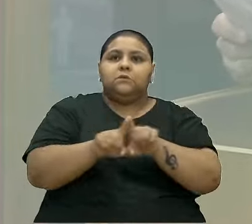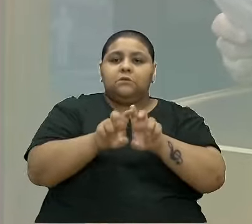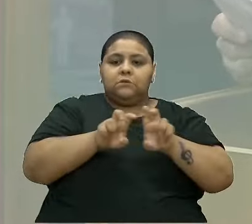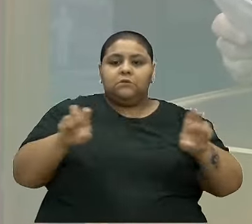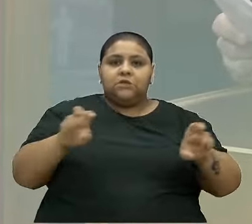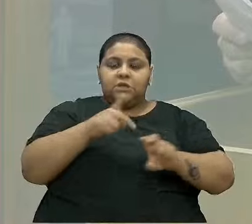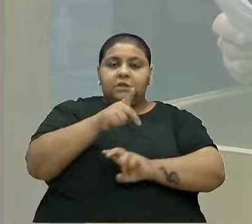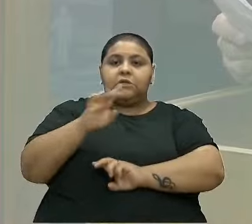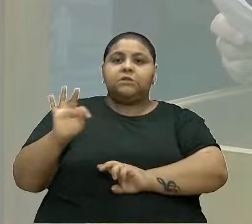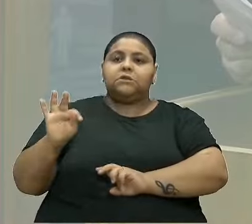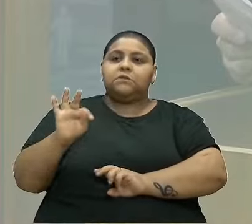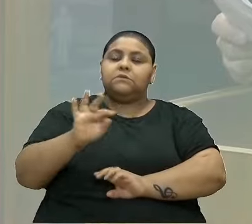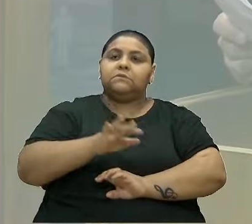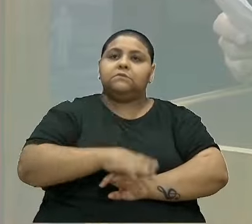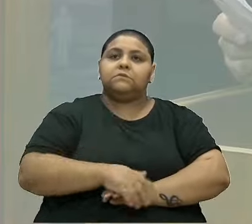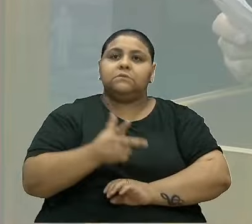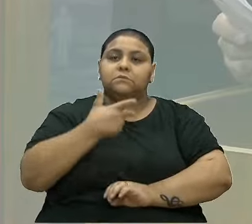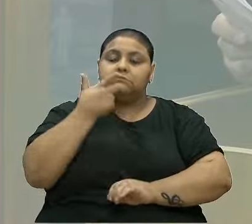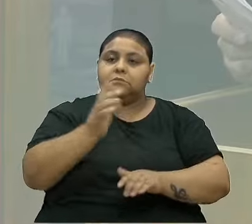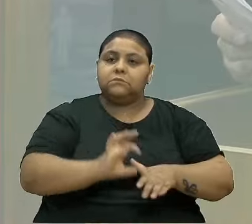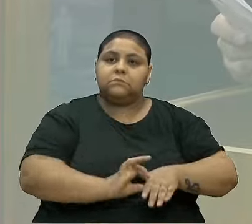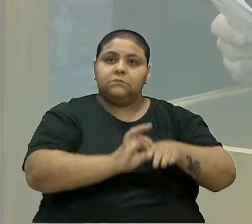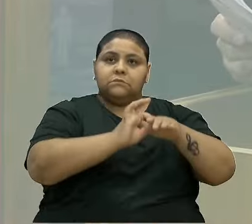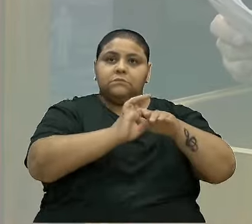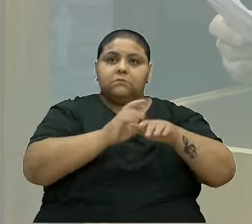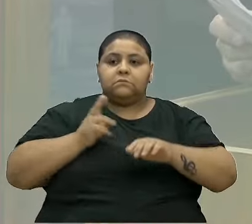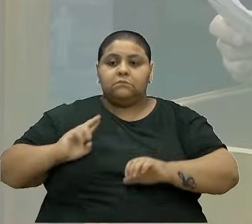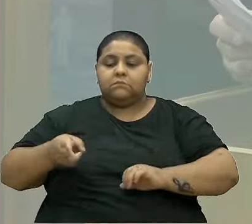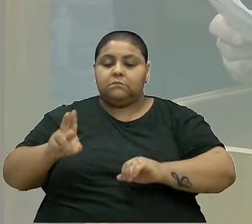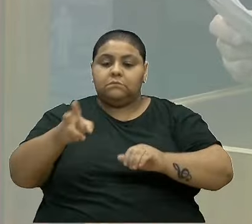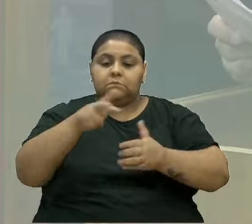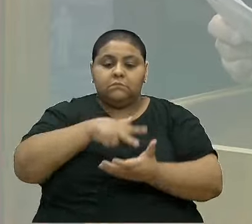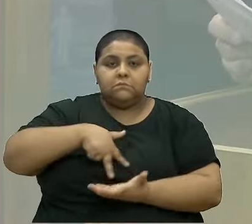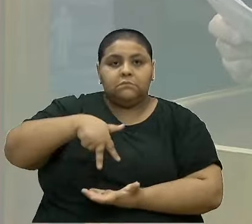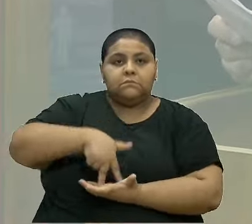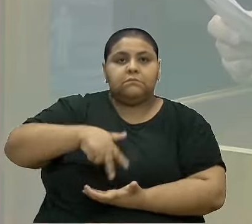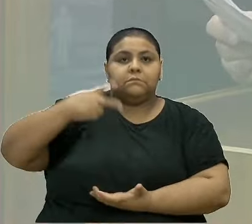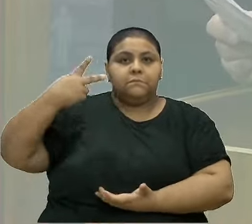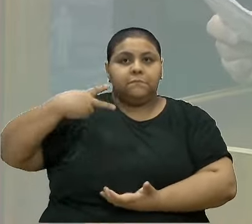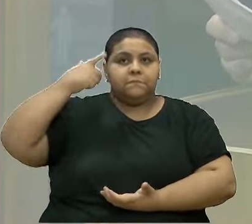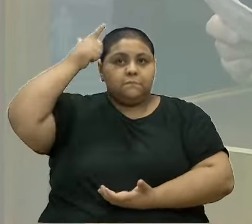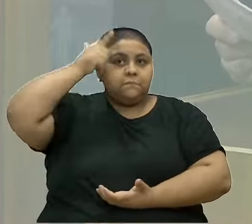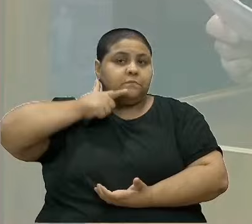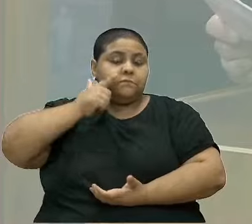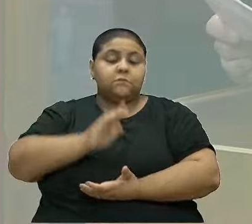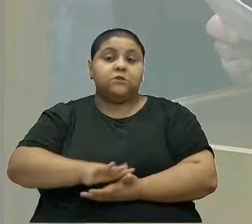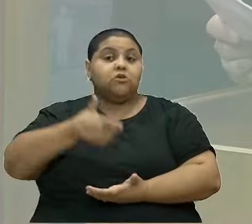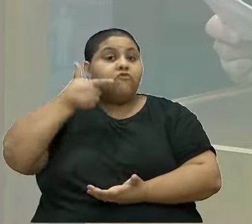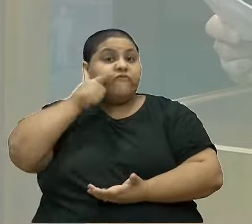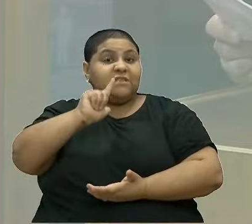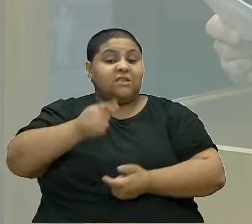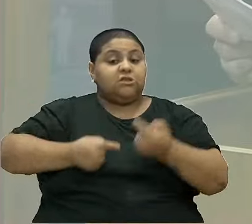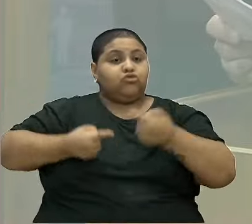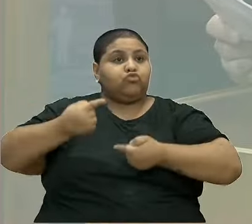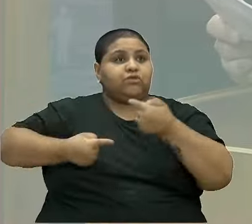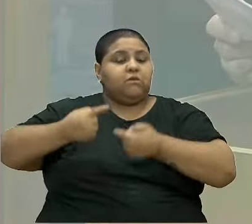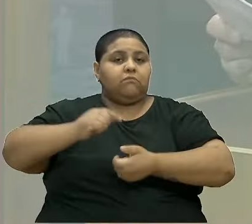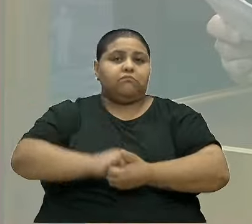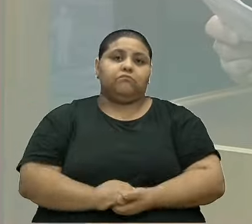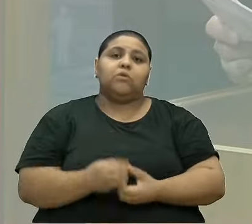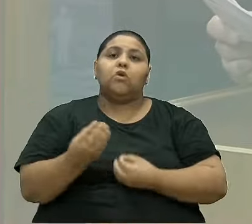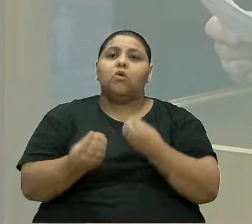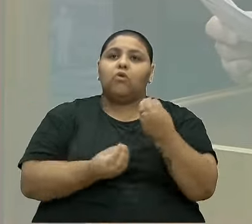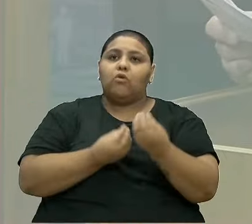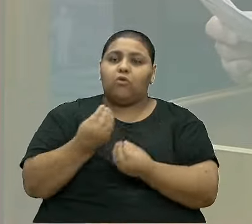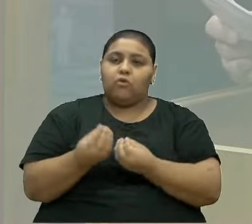PT. Declaração de líder da bancada do PT continua na tribuna, vereador Lucas Carina. Venceram essa discussão com